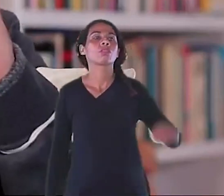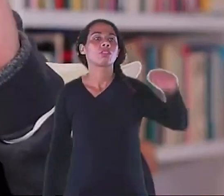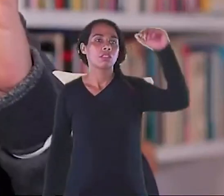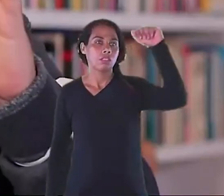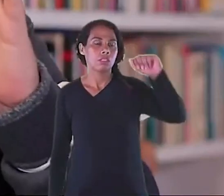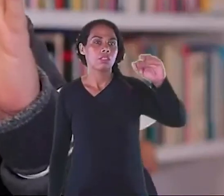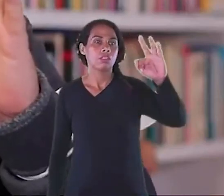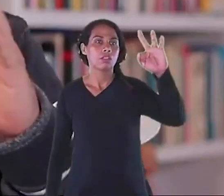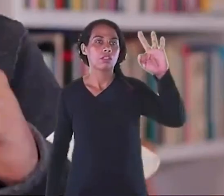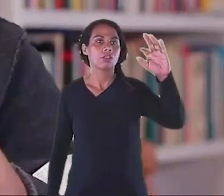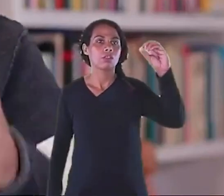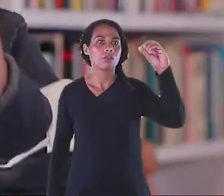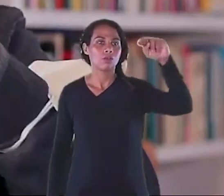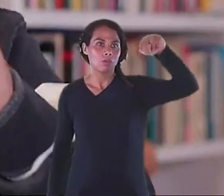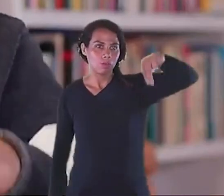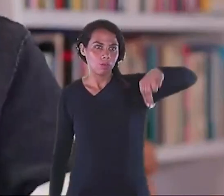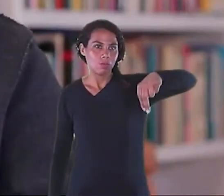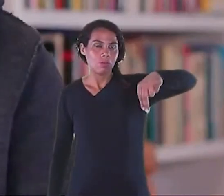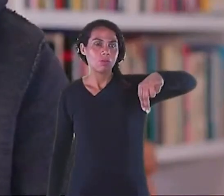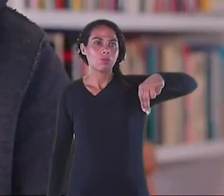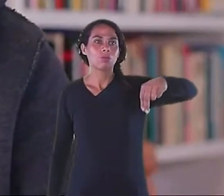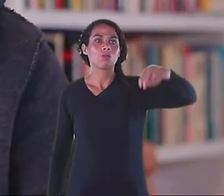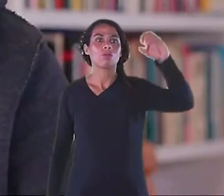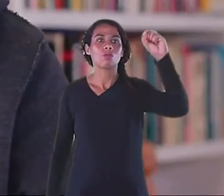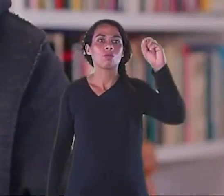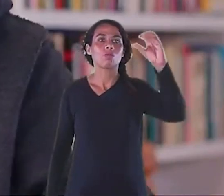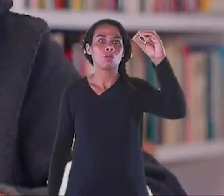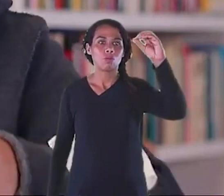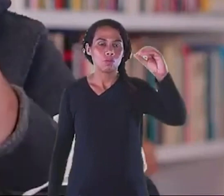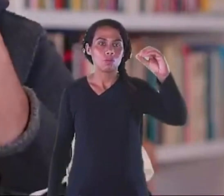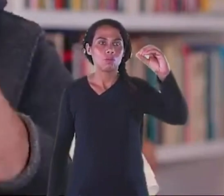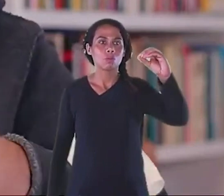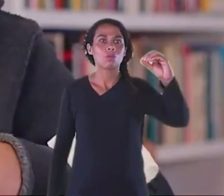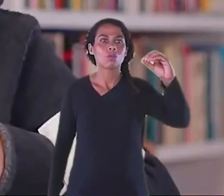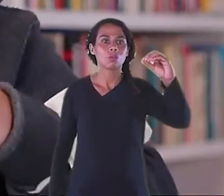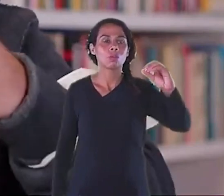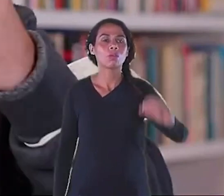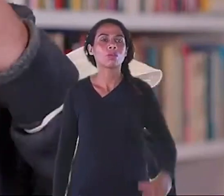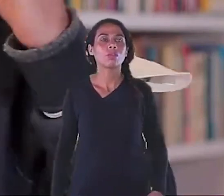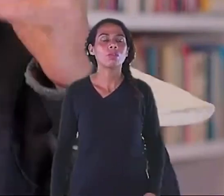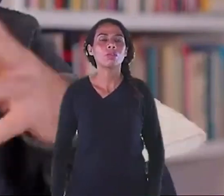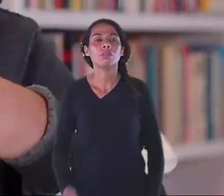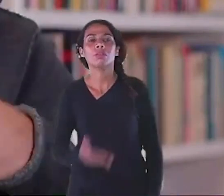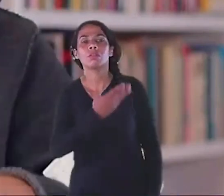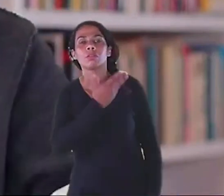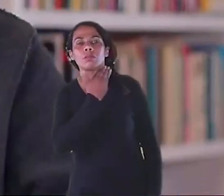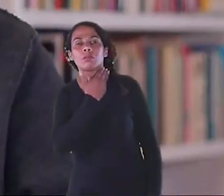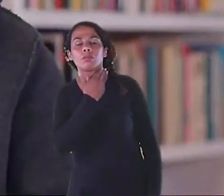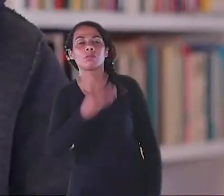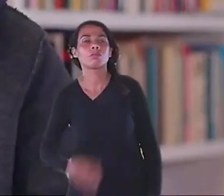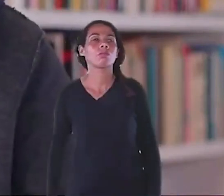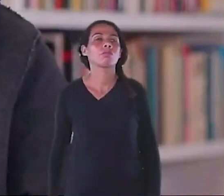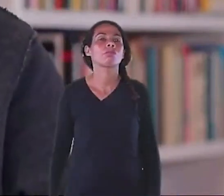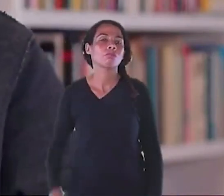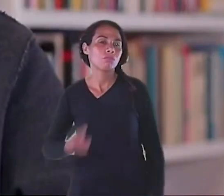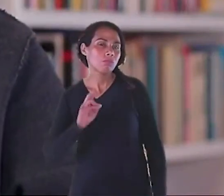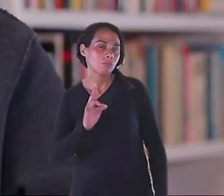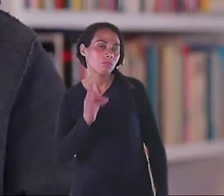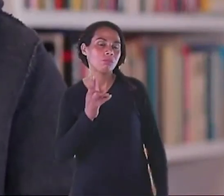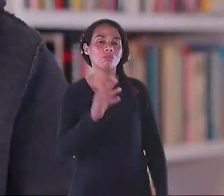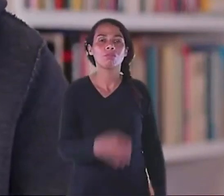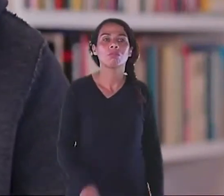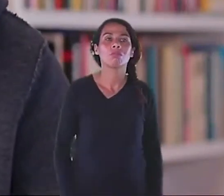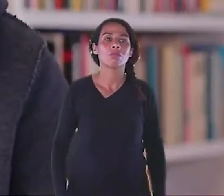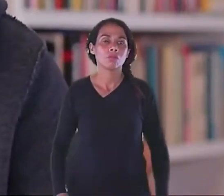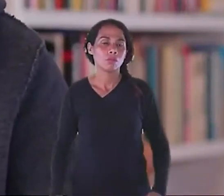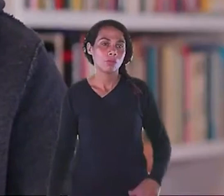no mundo presencial e um ano e pouco nesse mundo virtual, esse lugar cheio de telas e vidros que